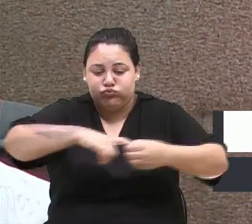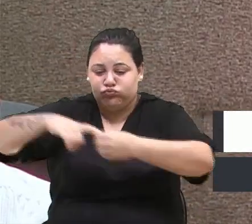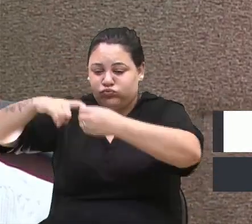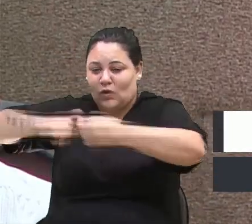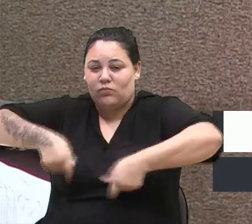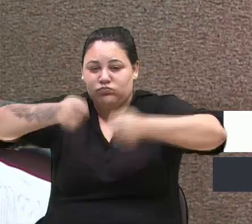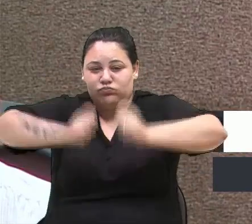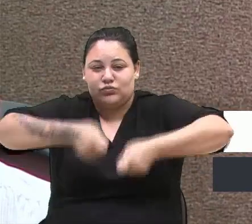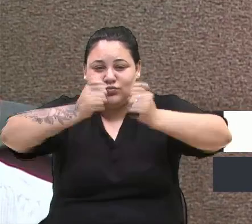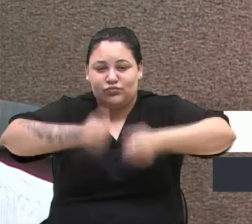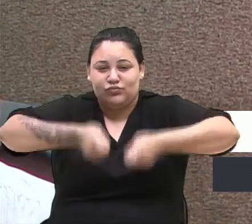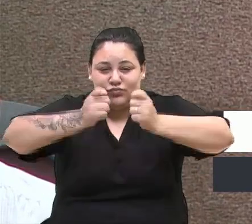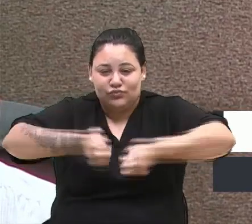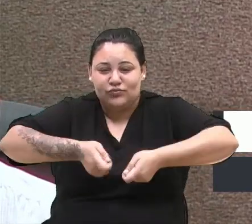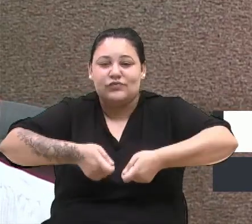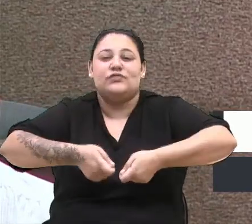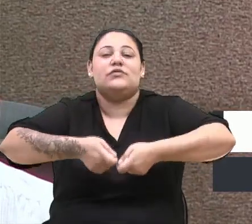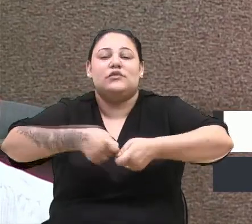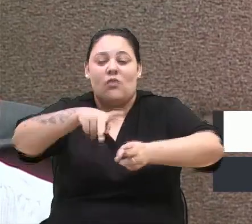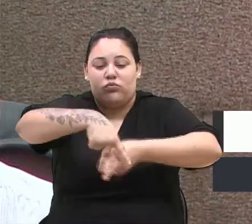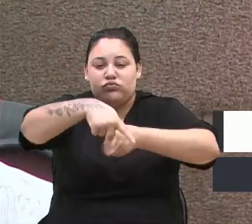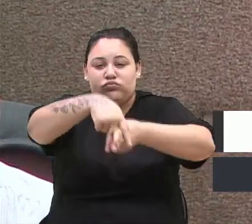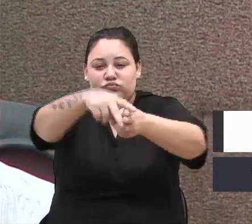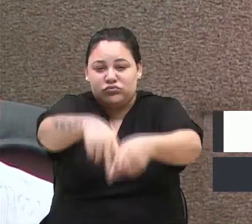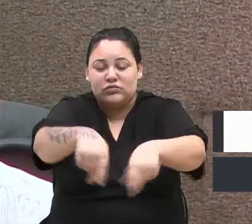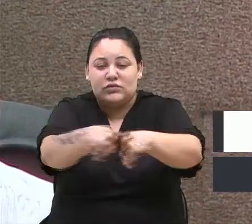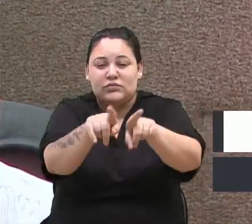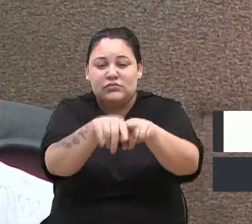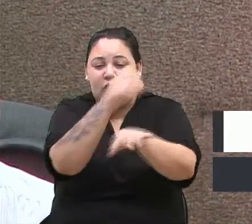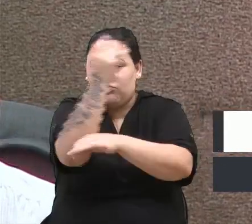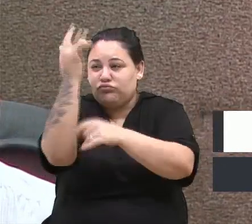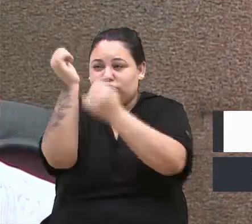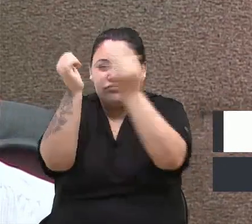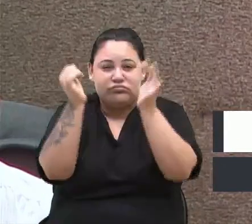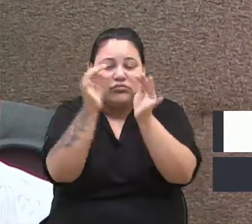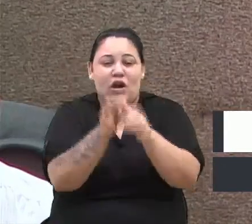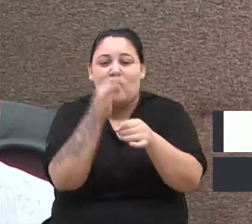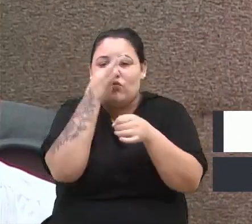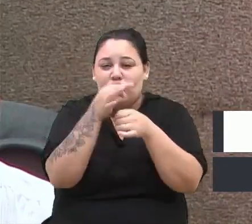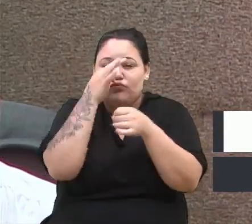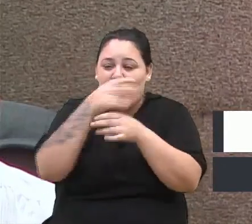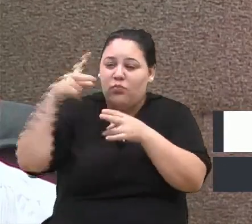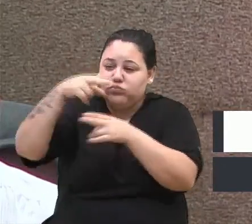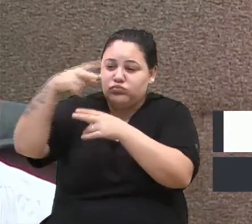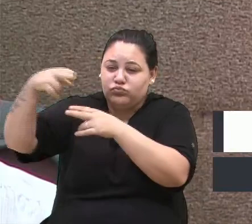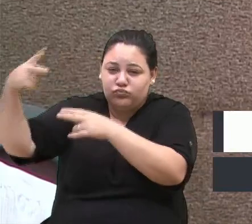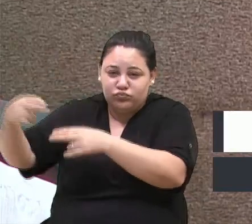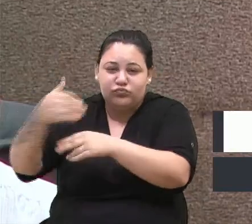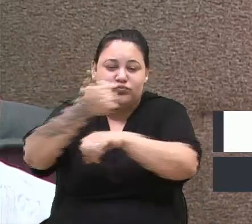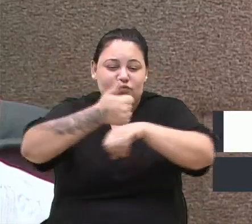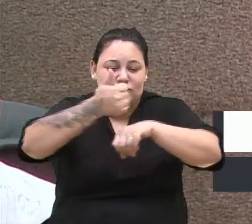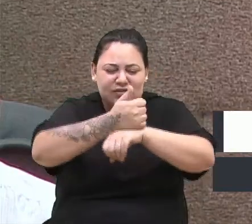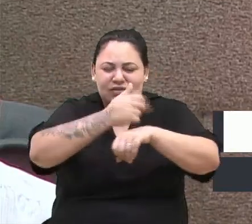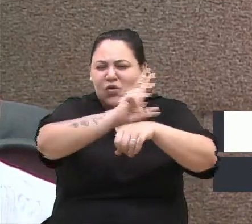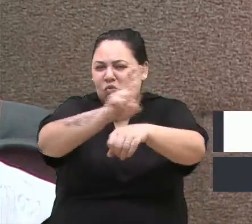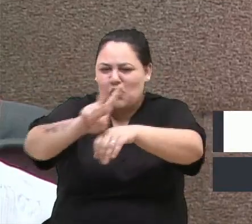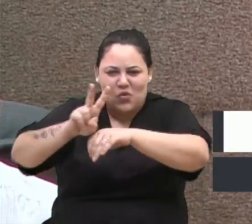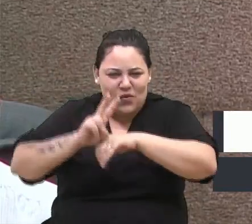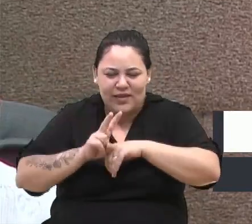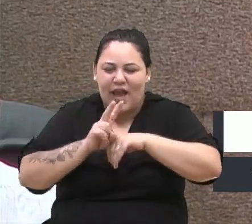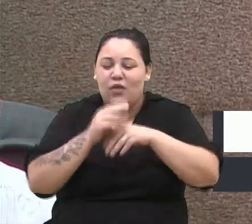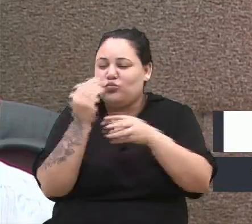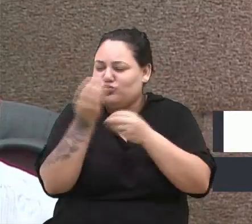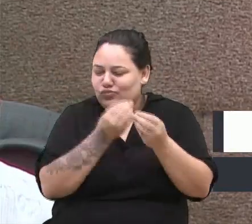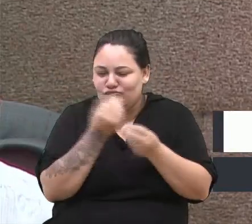No Pareral, era um hábil profissional na poda, no sul, sulfatar e nos demais cuidados com as videiras.